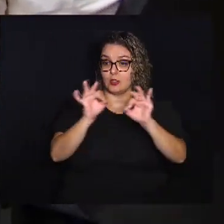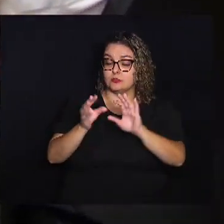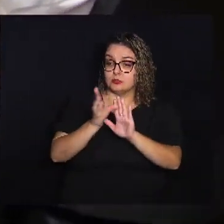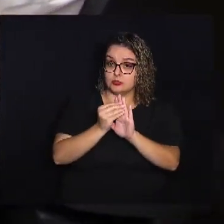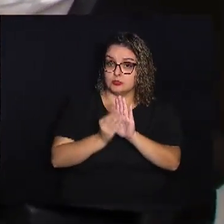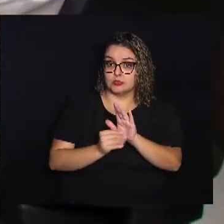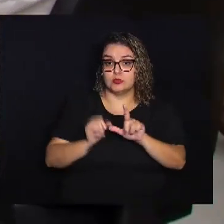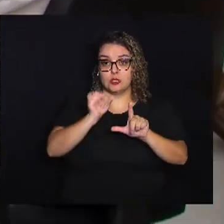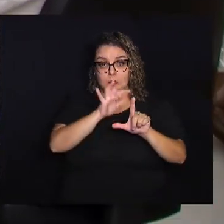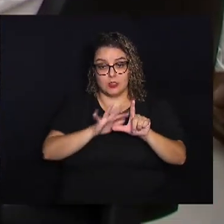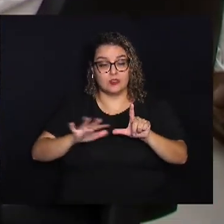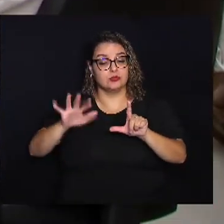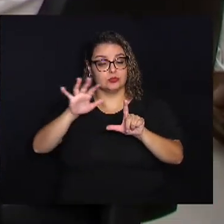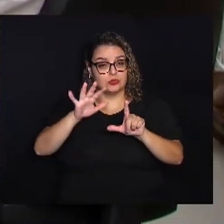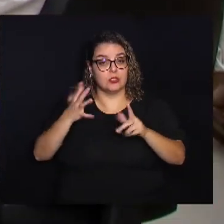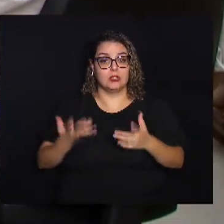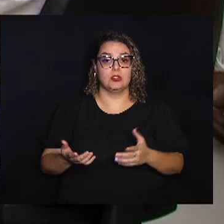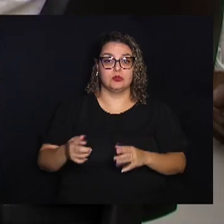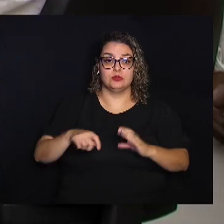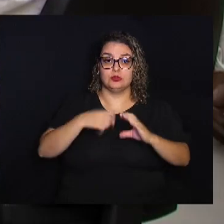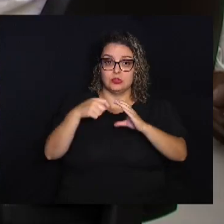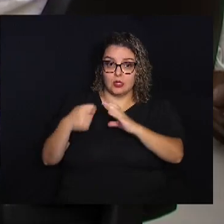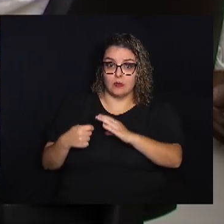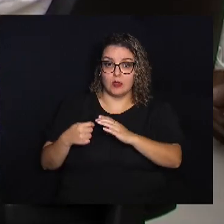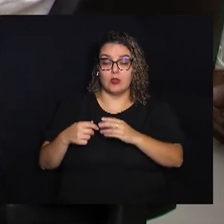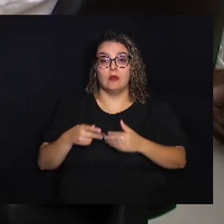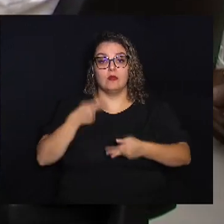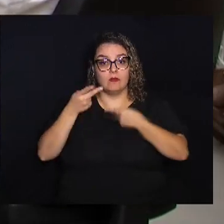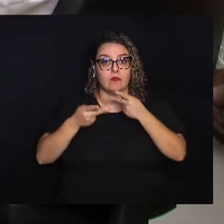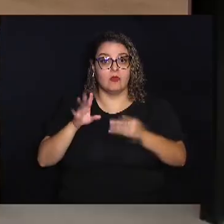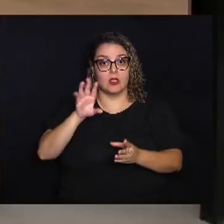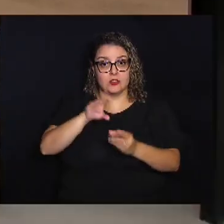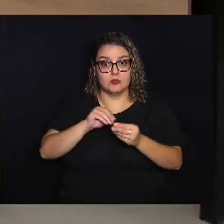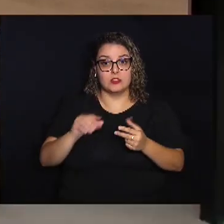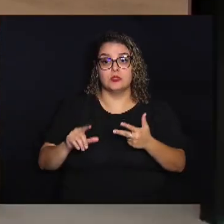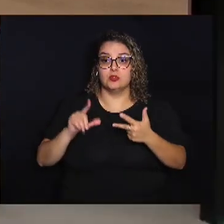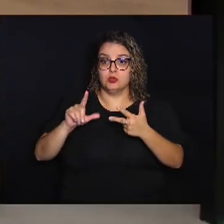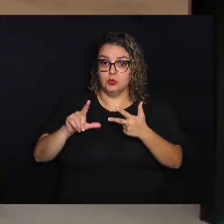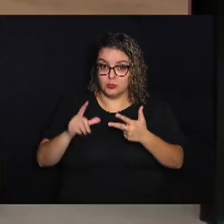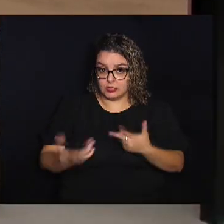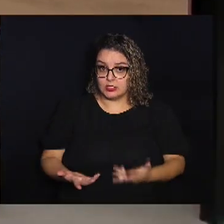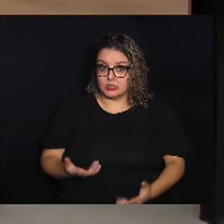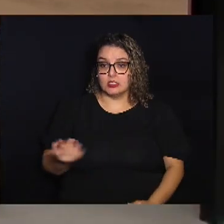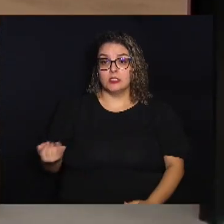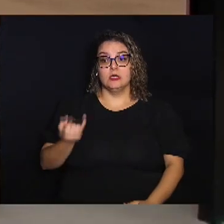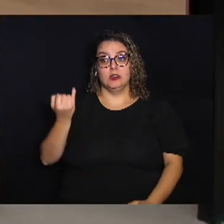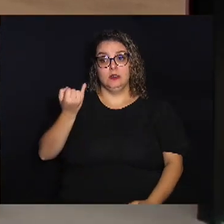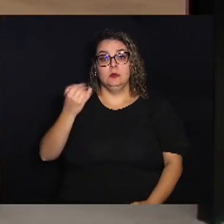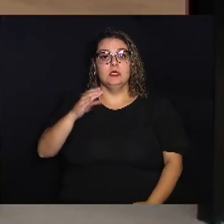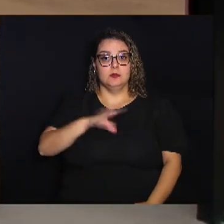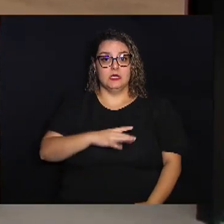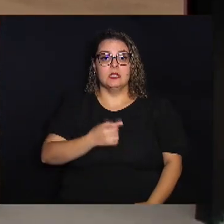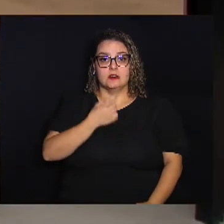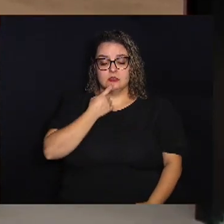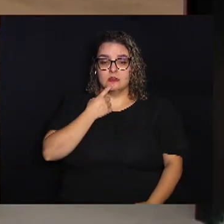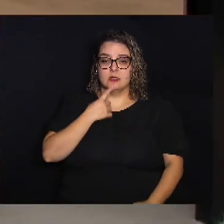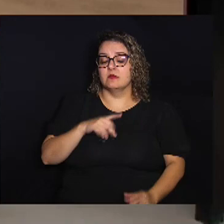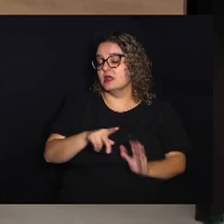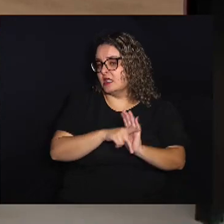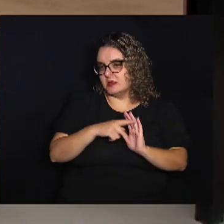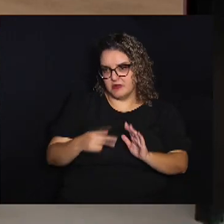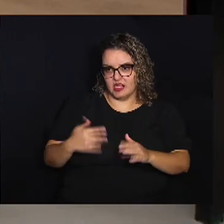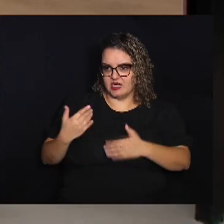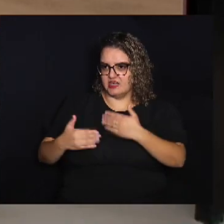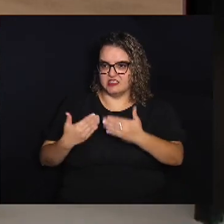audiovisuais Que buscam Abordar o legislativo municipal E sua importância Para a cidade Ela faz parte Desse